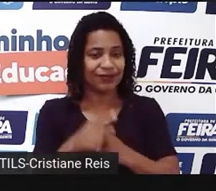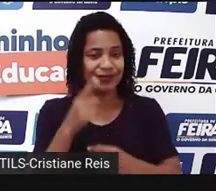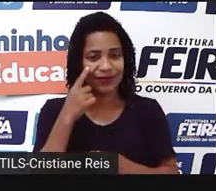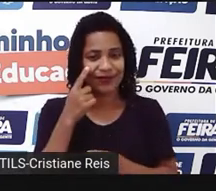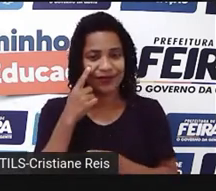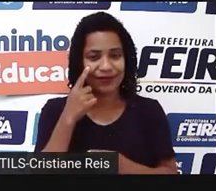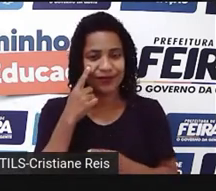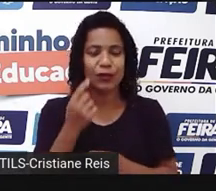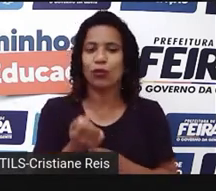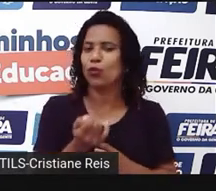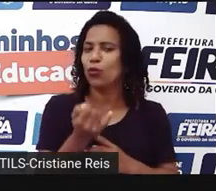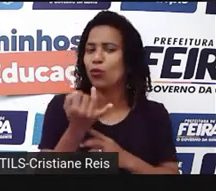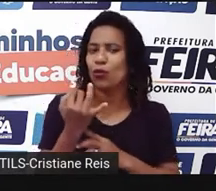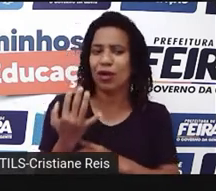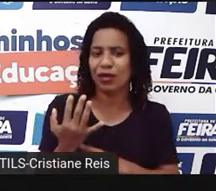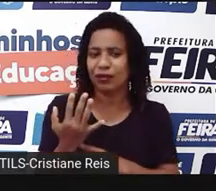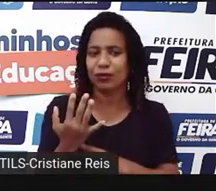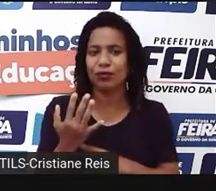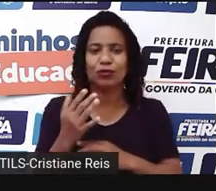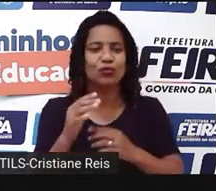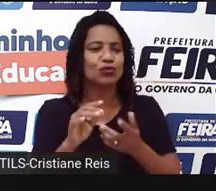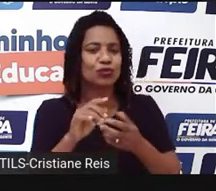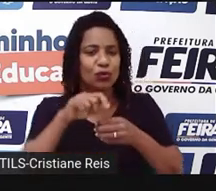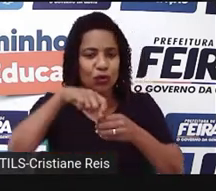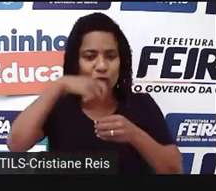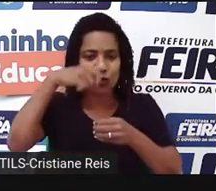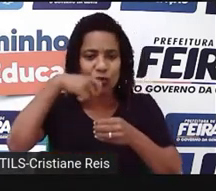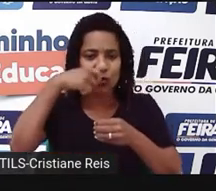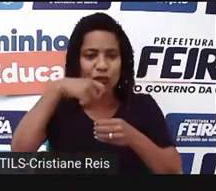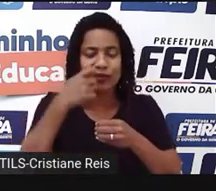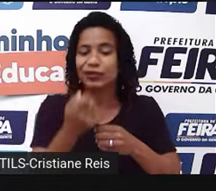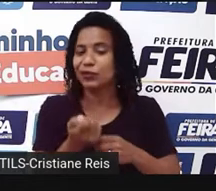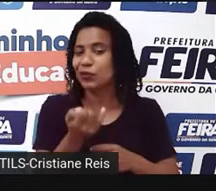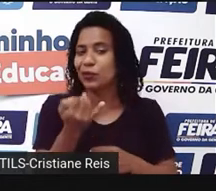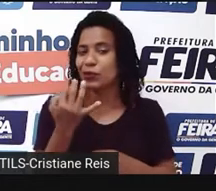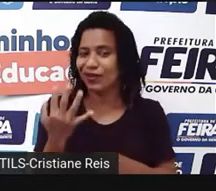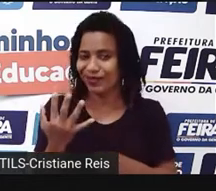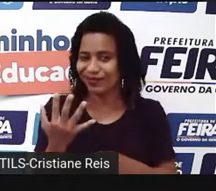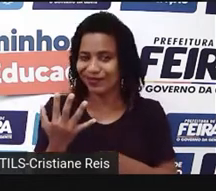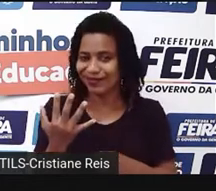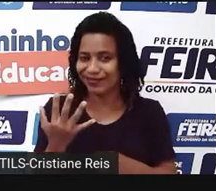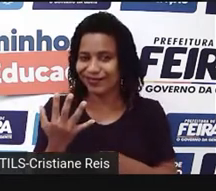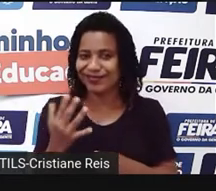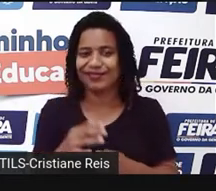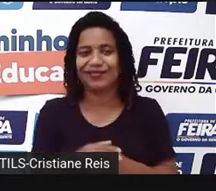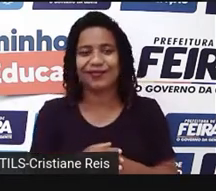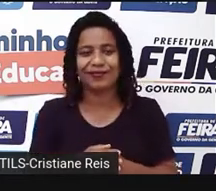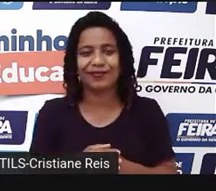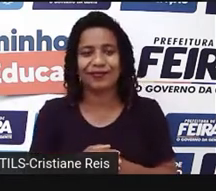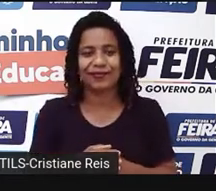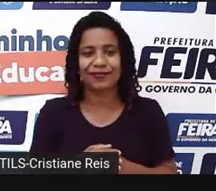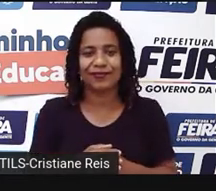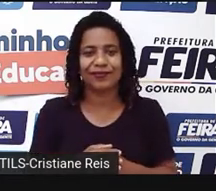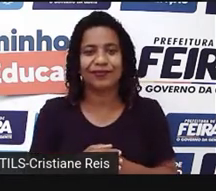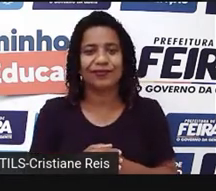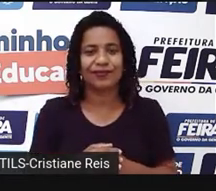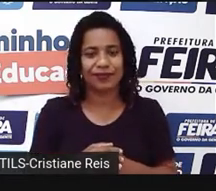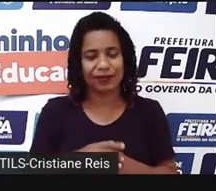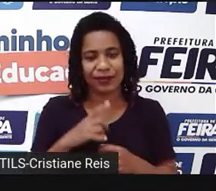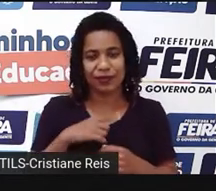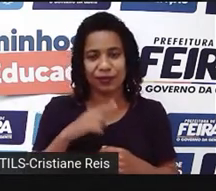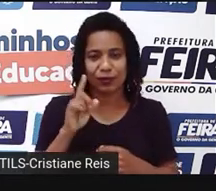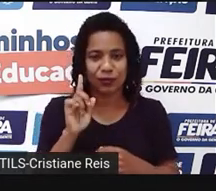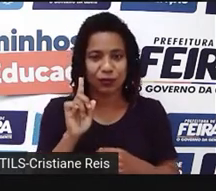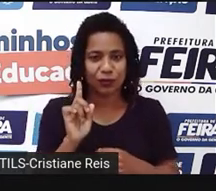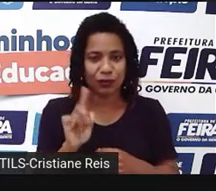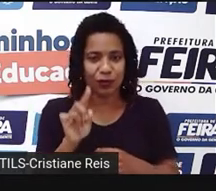cone? Quanto custa, né? O sorvete. Então, aqui, neste ícone, você coloca